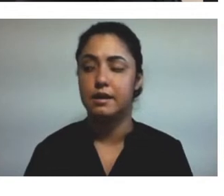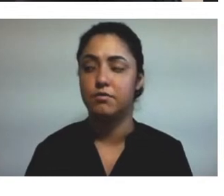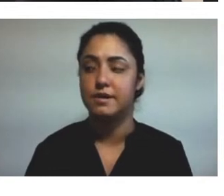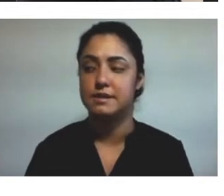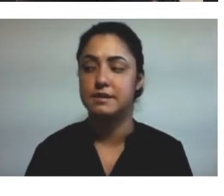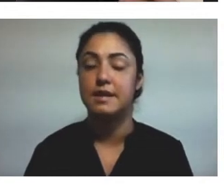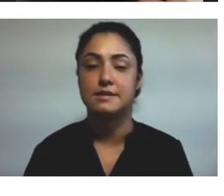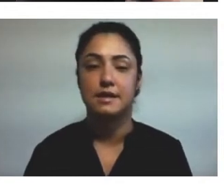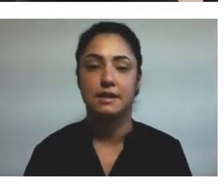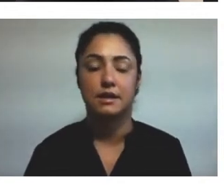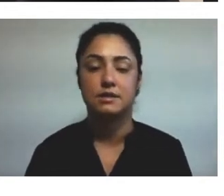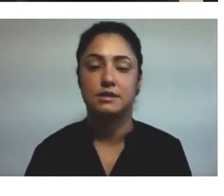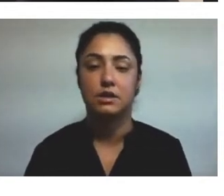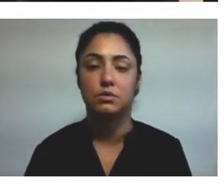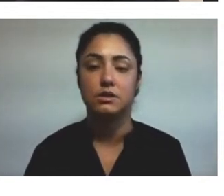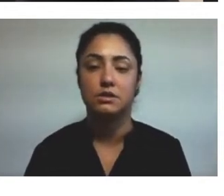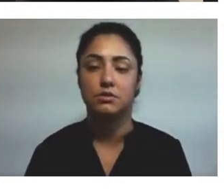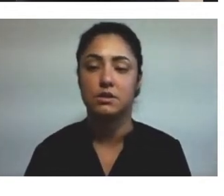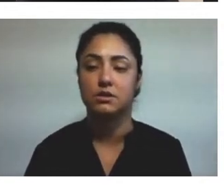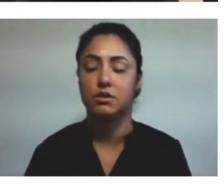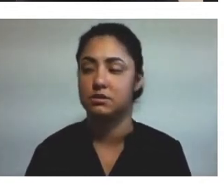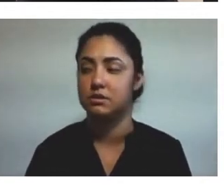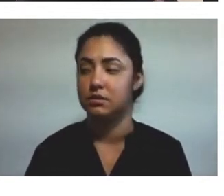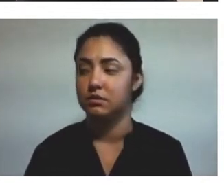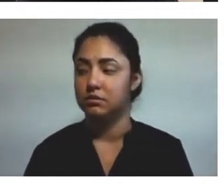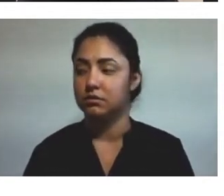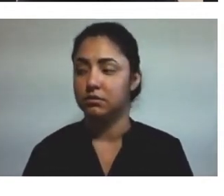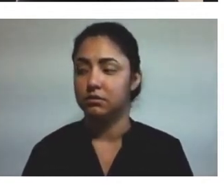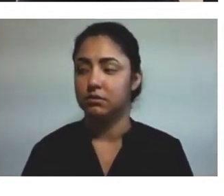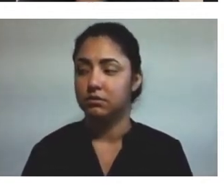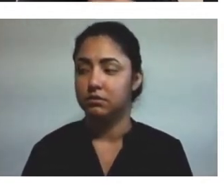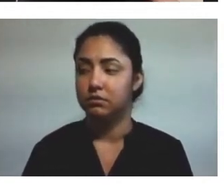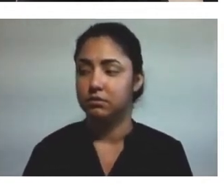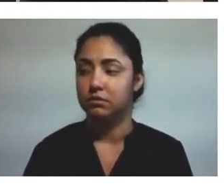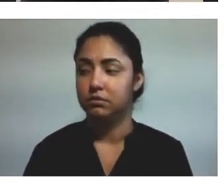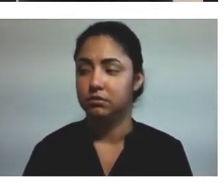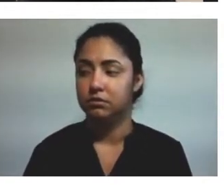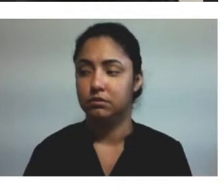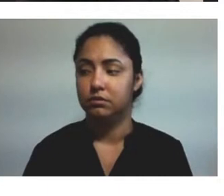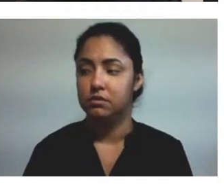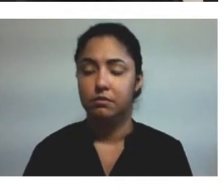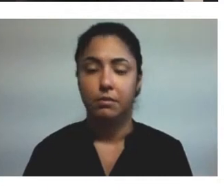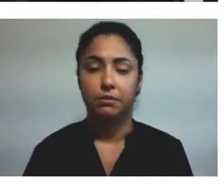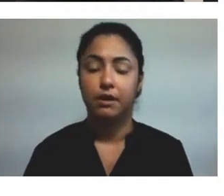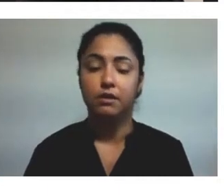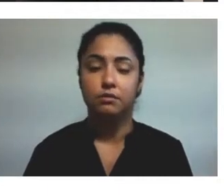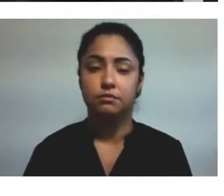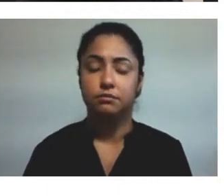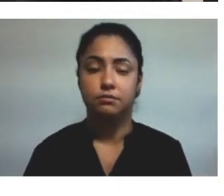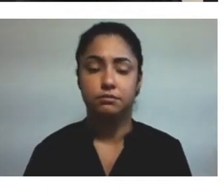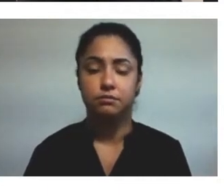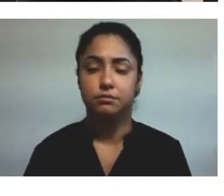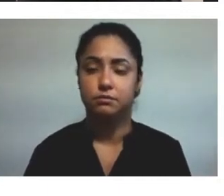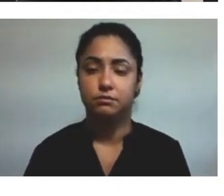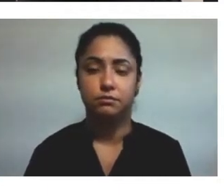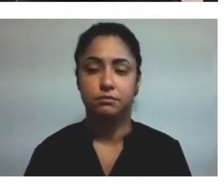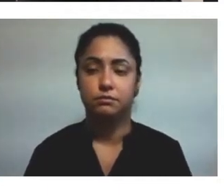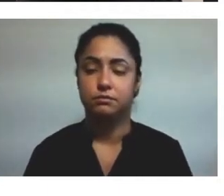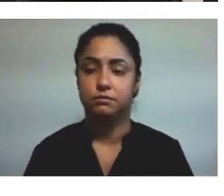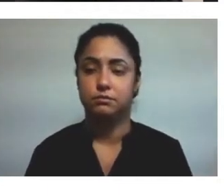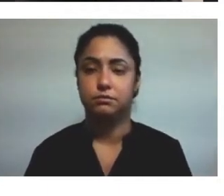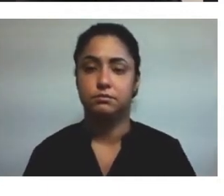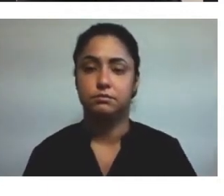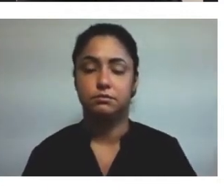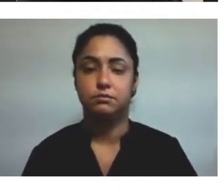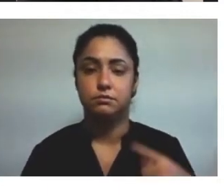divulgação, né? E divulgou esse projeto, né? Com todas as regras, na internet, né? Nas páginas do